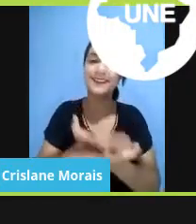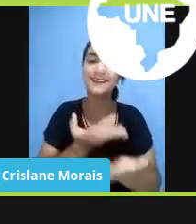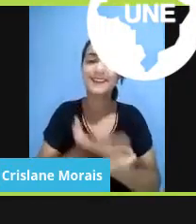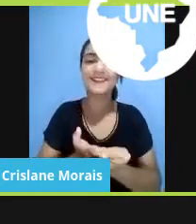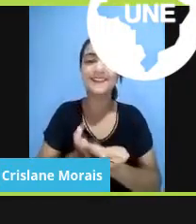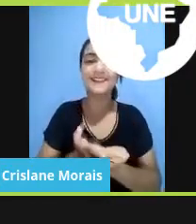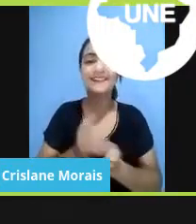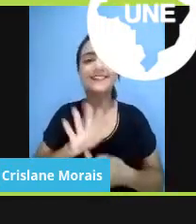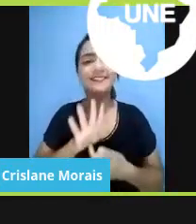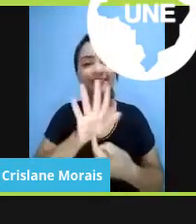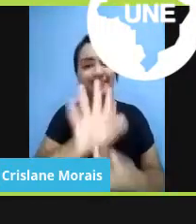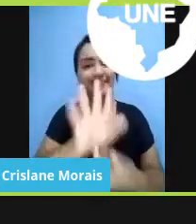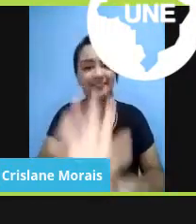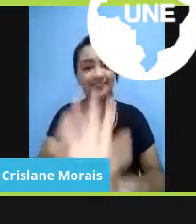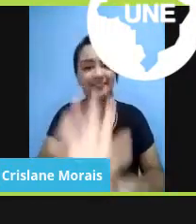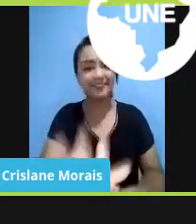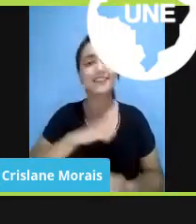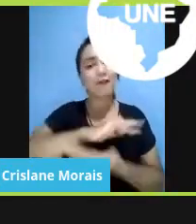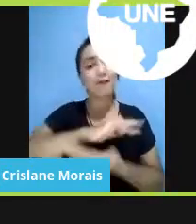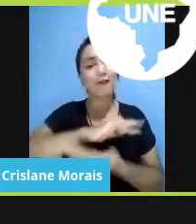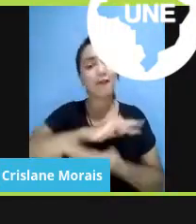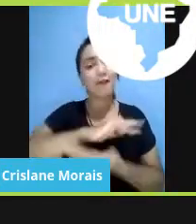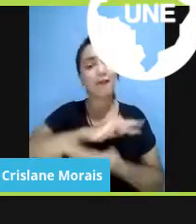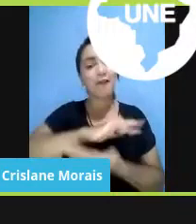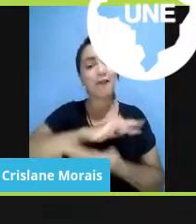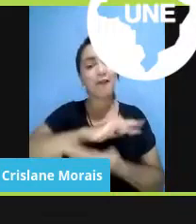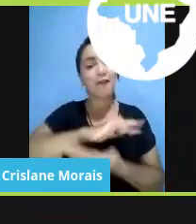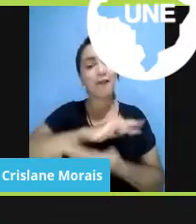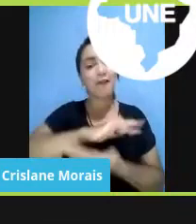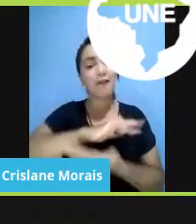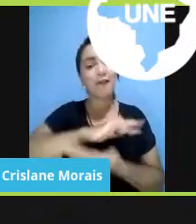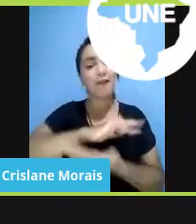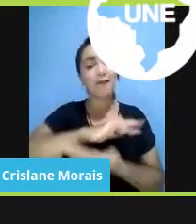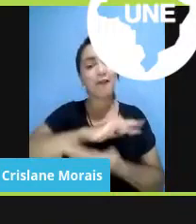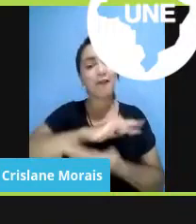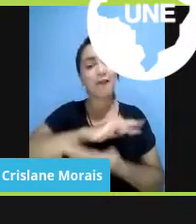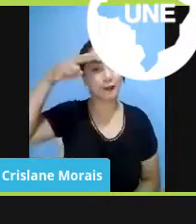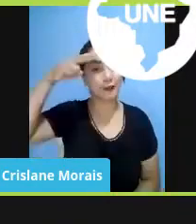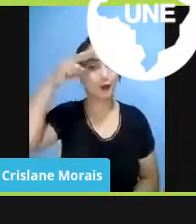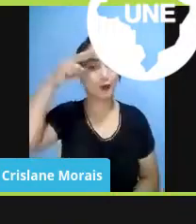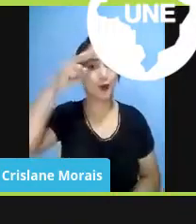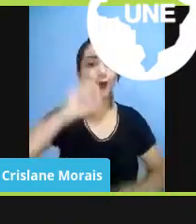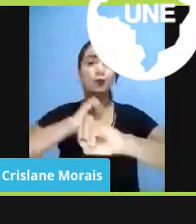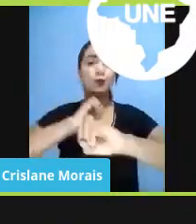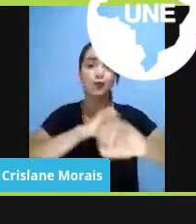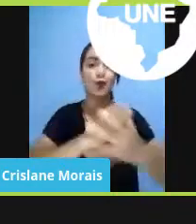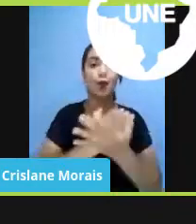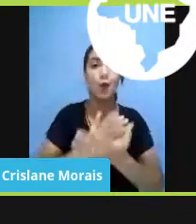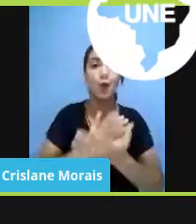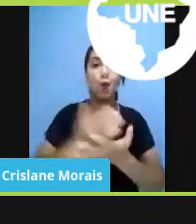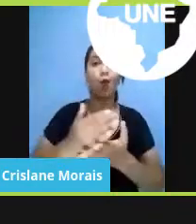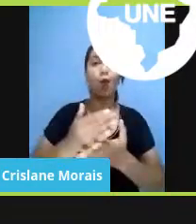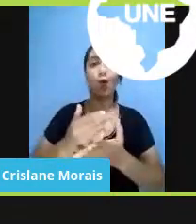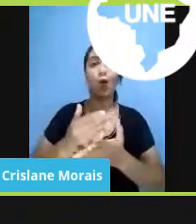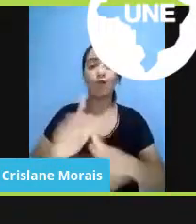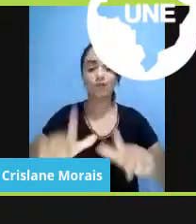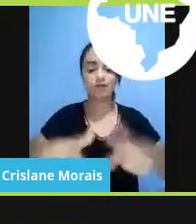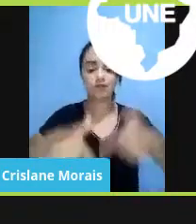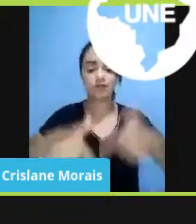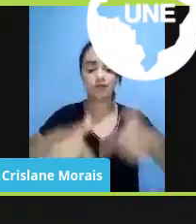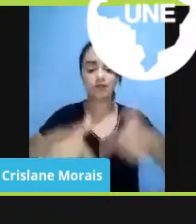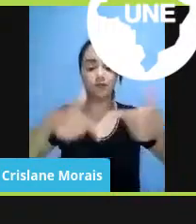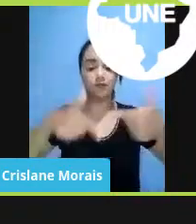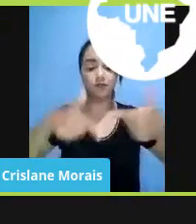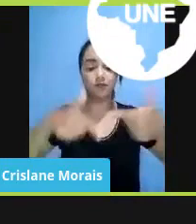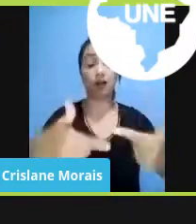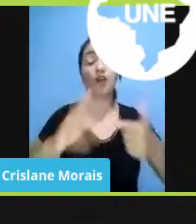muito abrangentes, né, interessantes sobre a história aí da educação, as iniciativas que a gente tem construído. Eu